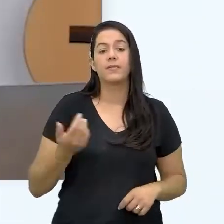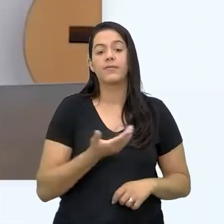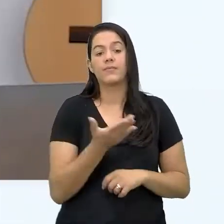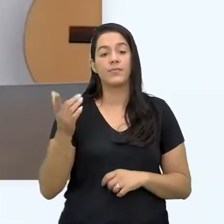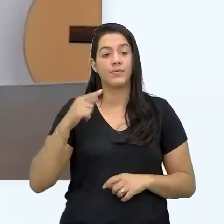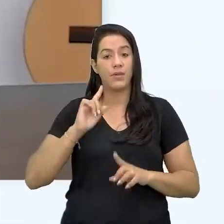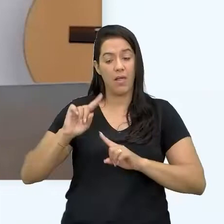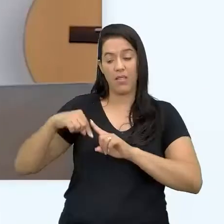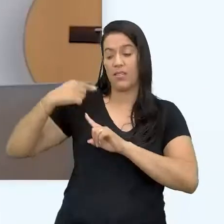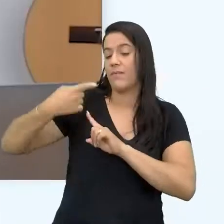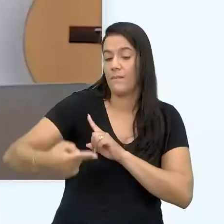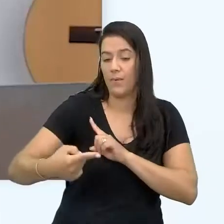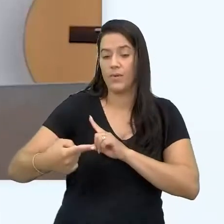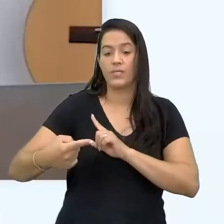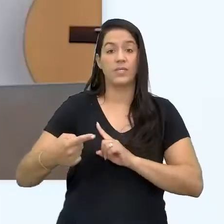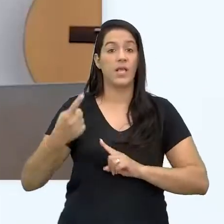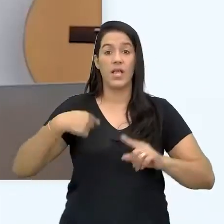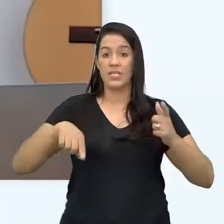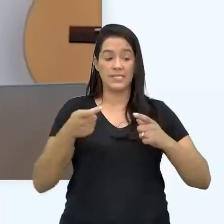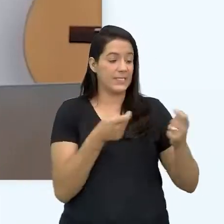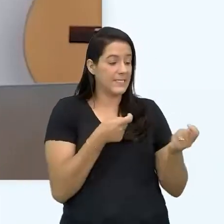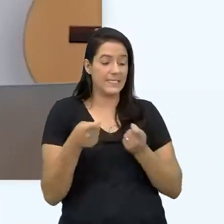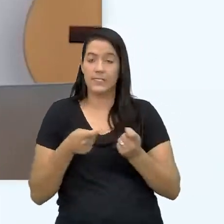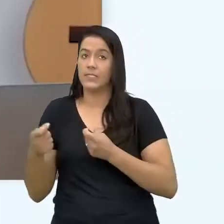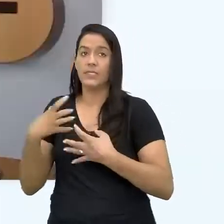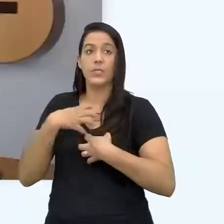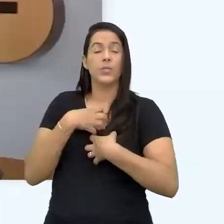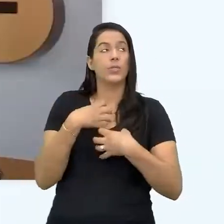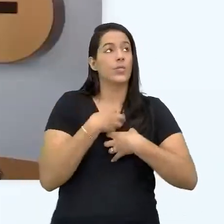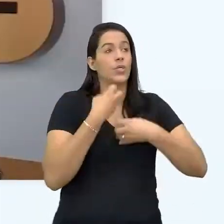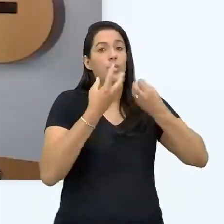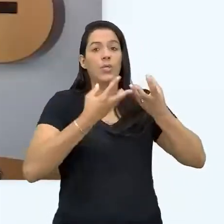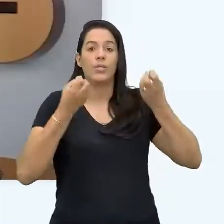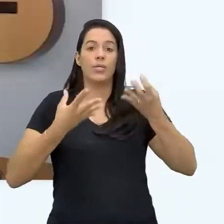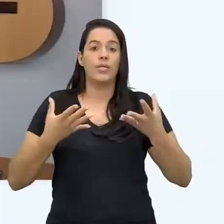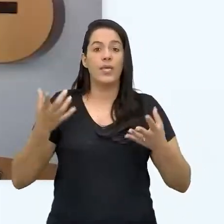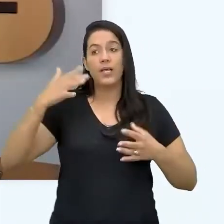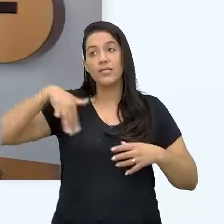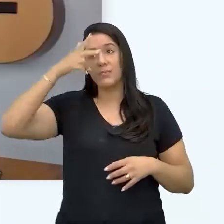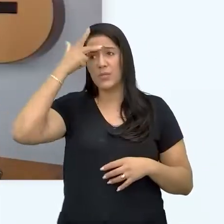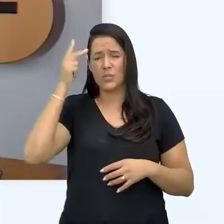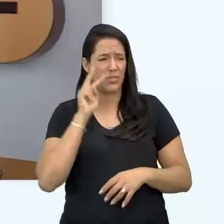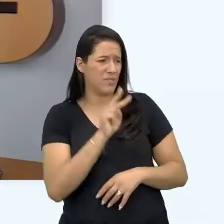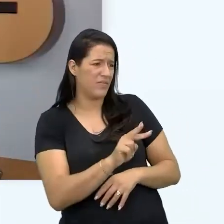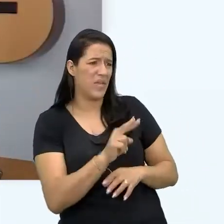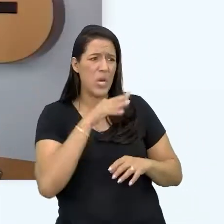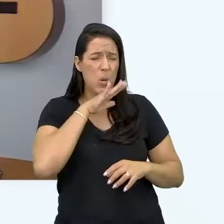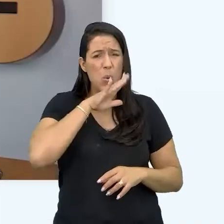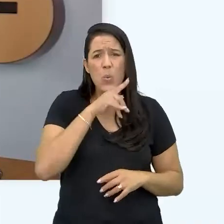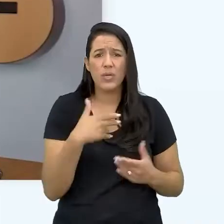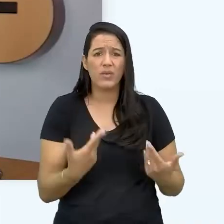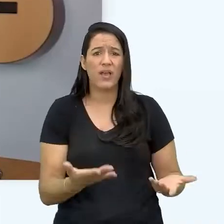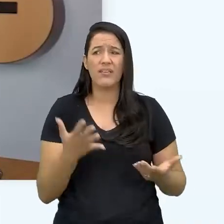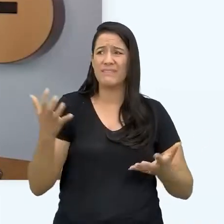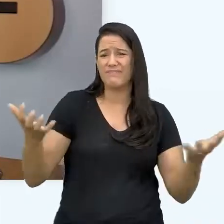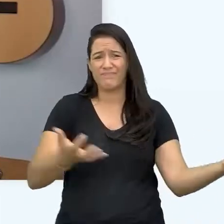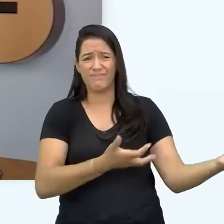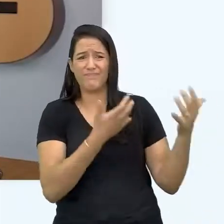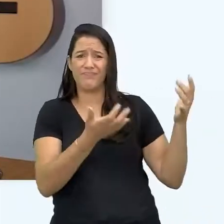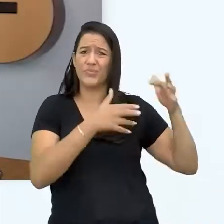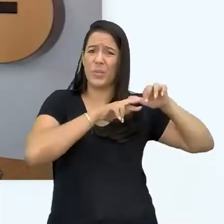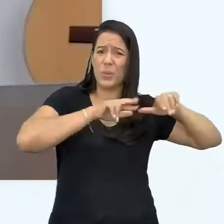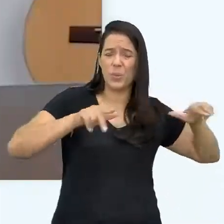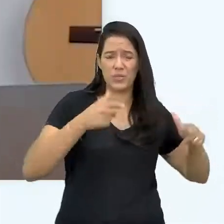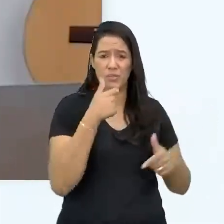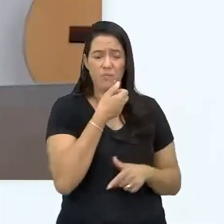passa do ponto. Você é uma pessoa que não tem controle emocional, por exemplo, e isso é percebido de uma maneira negativa. Uma maneira que te traz frutos não tão